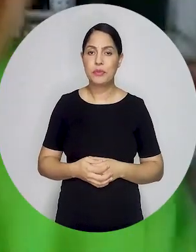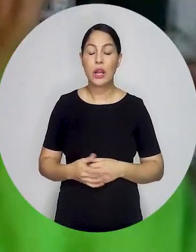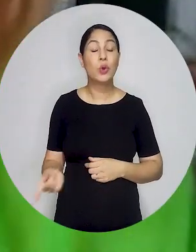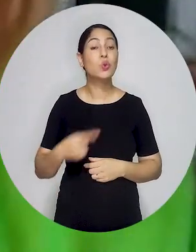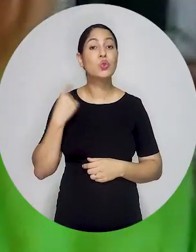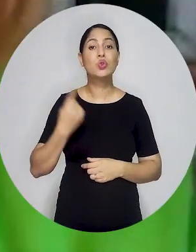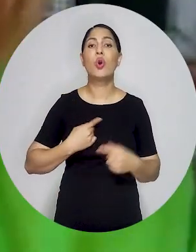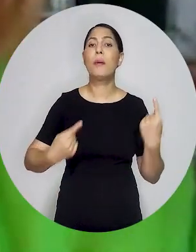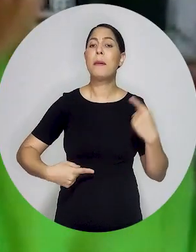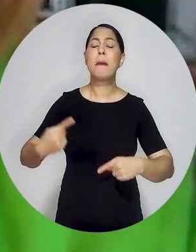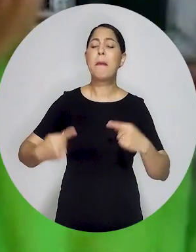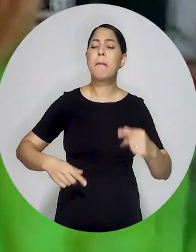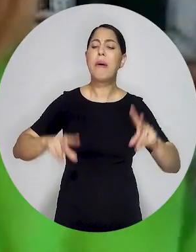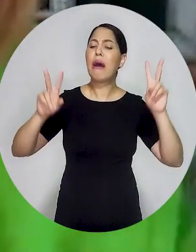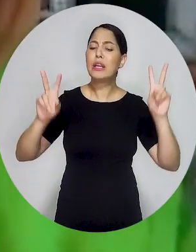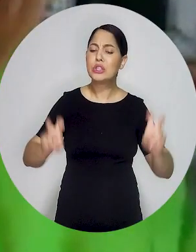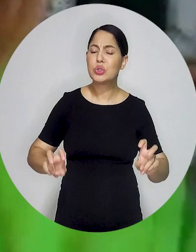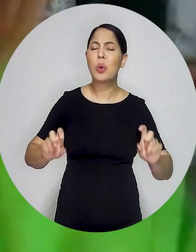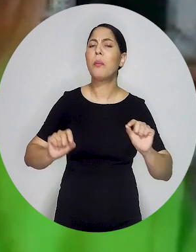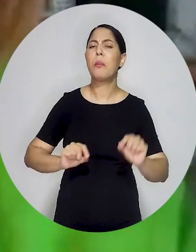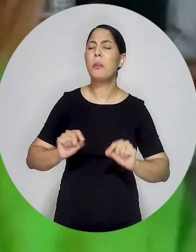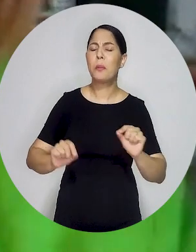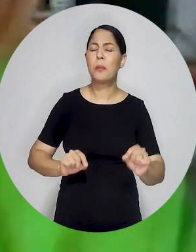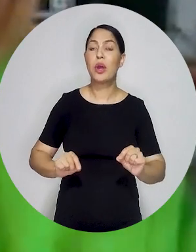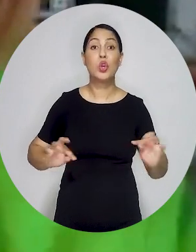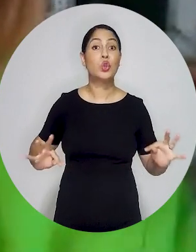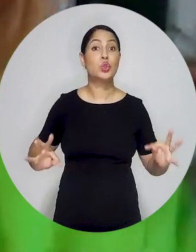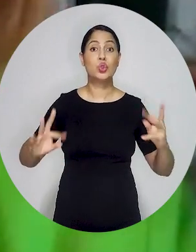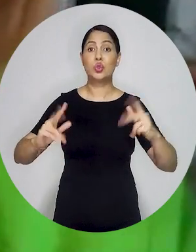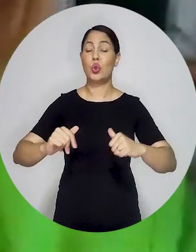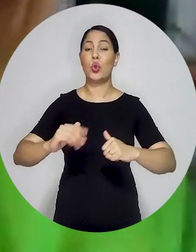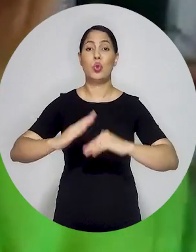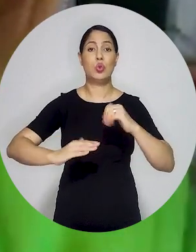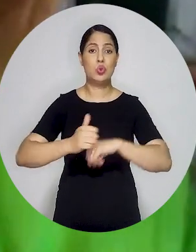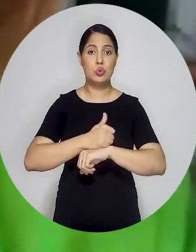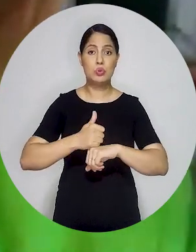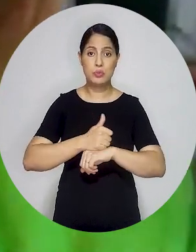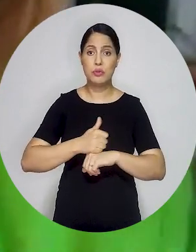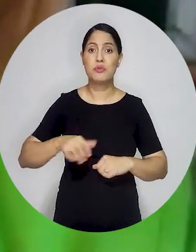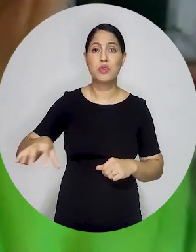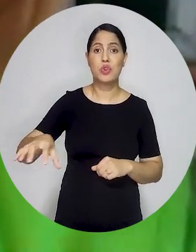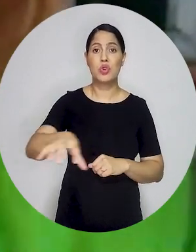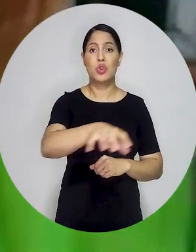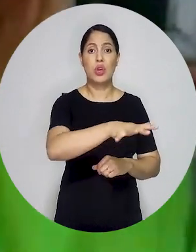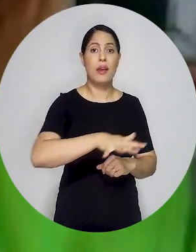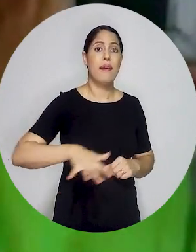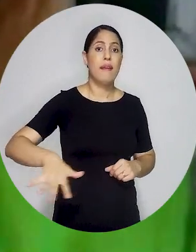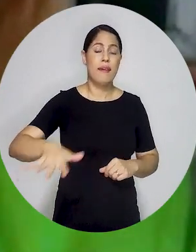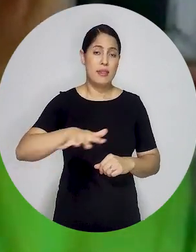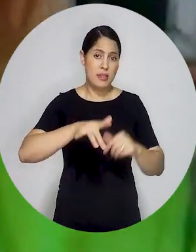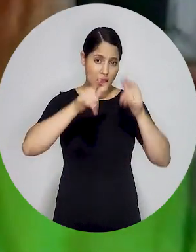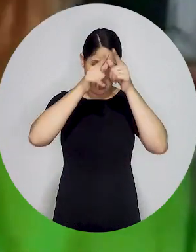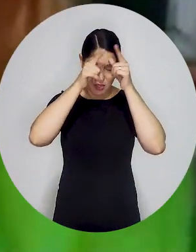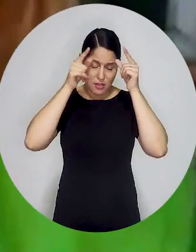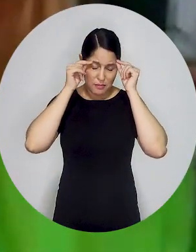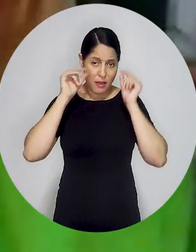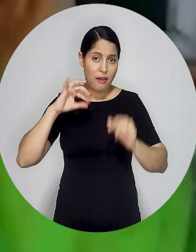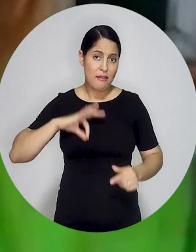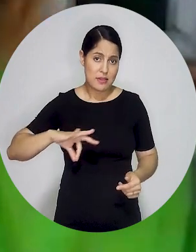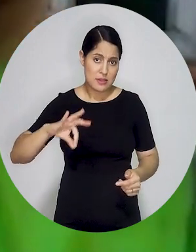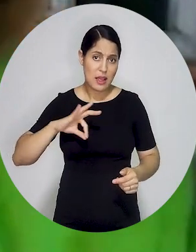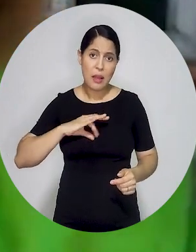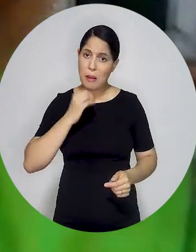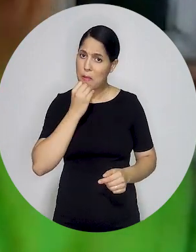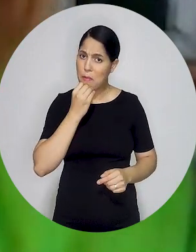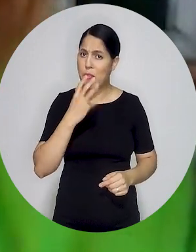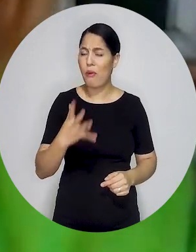discutir na questão do piso é falar da importância de todos os funcionários, a equipe e todos os profissionais de